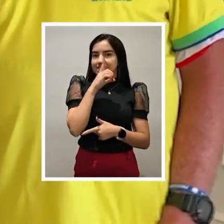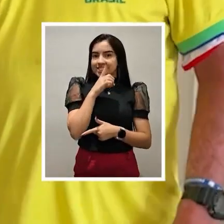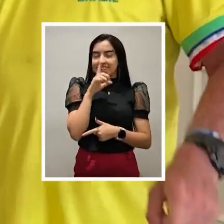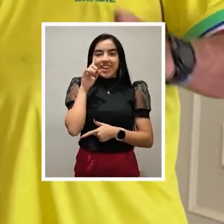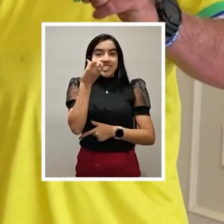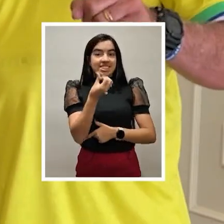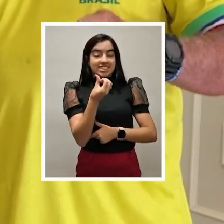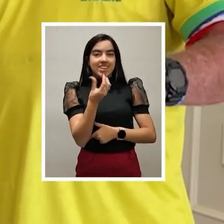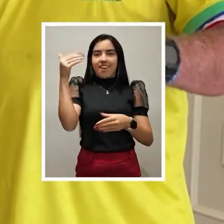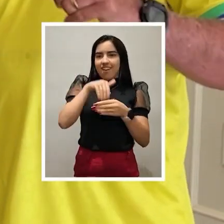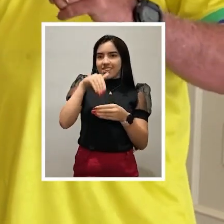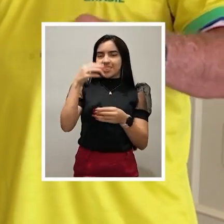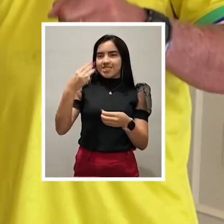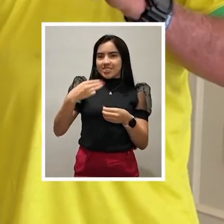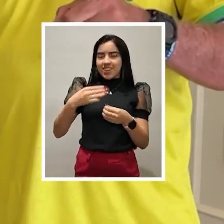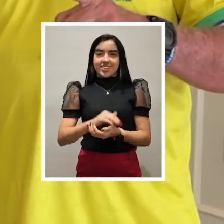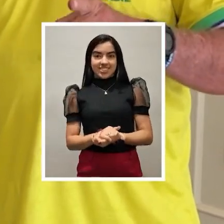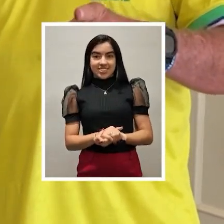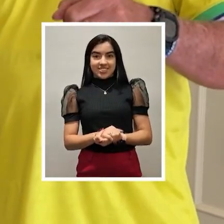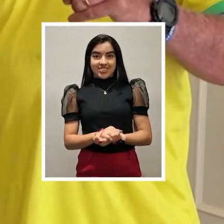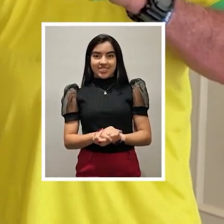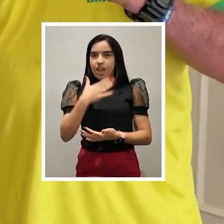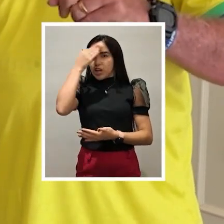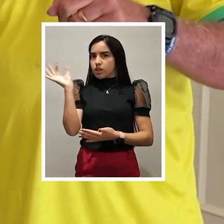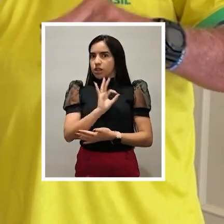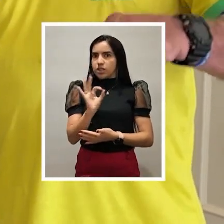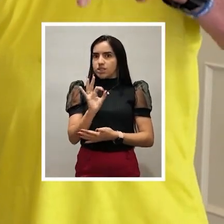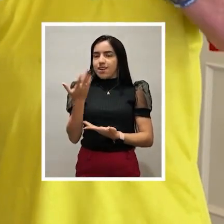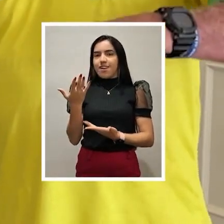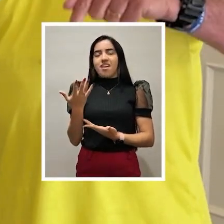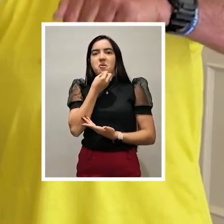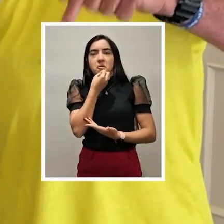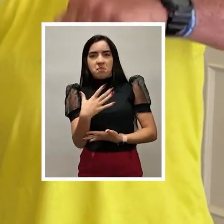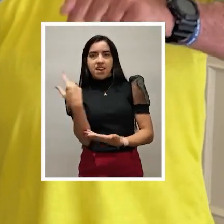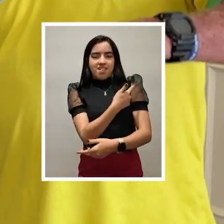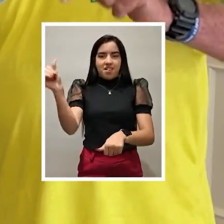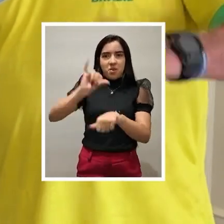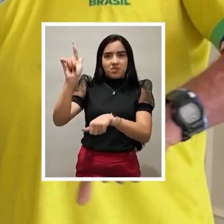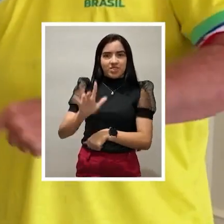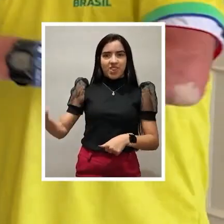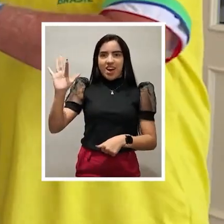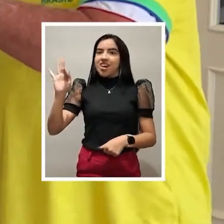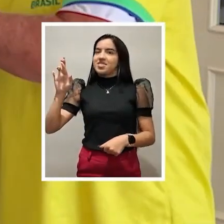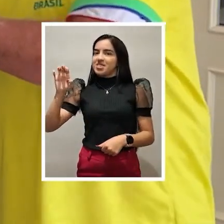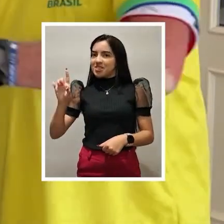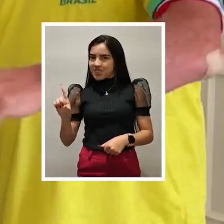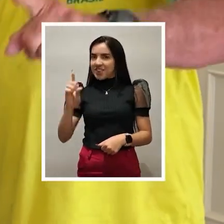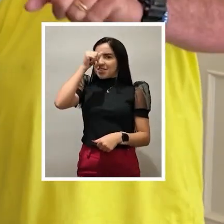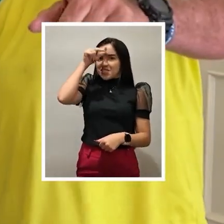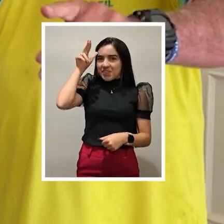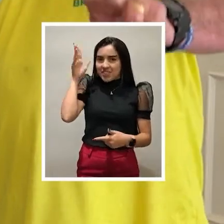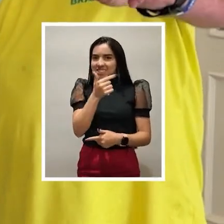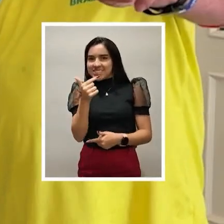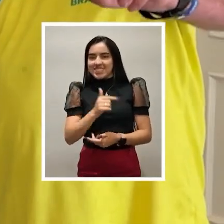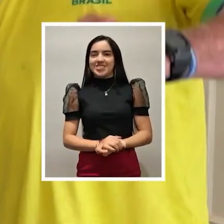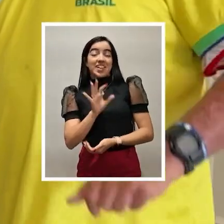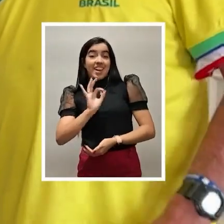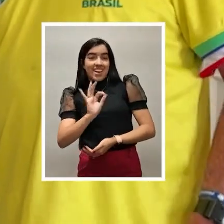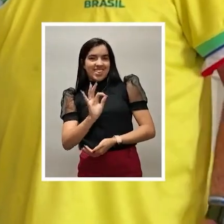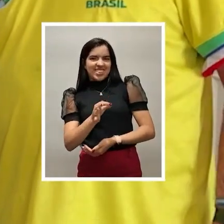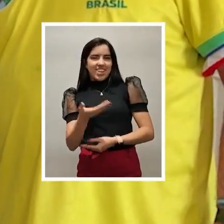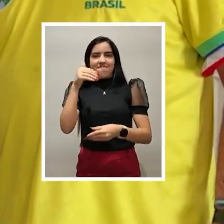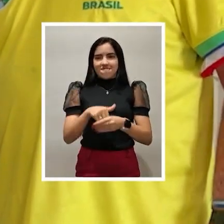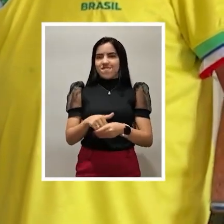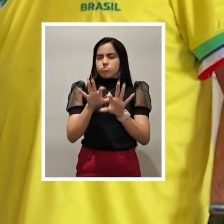próximo domingo, dia 6, eleições municipais. Não esqueçam, Para o bem da nossa capital de Goiás, Fred, prefeito 22.